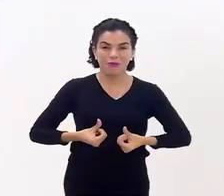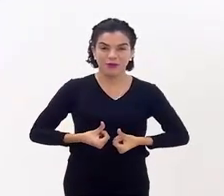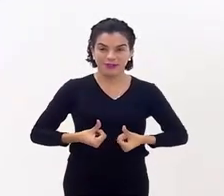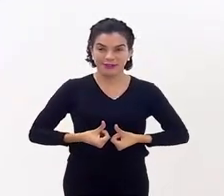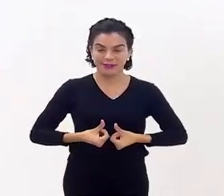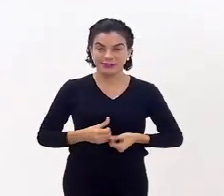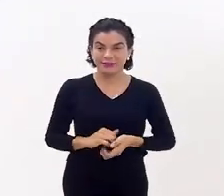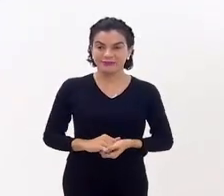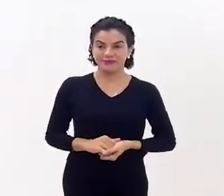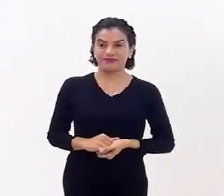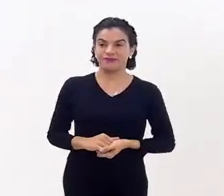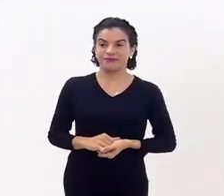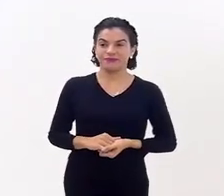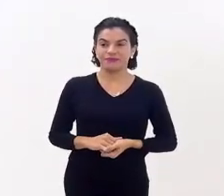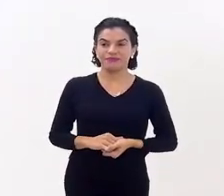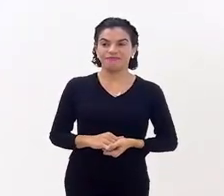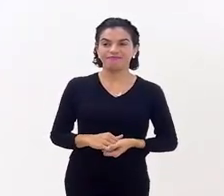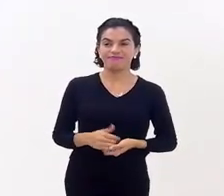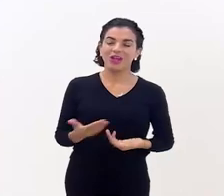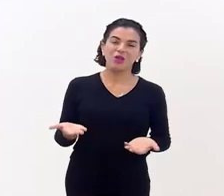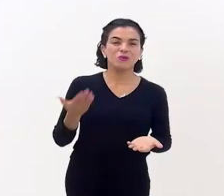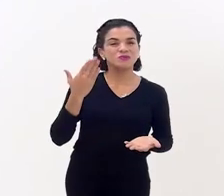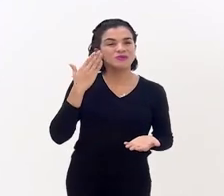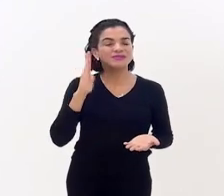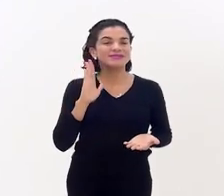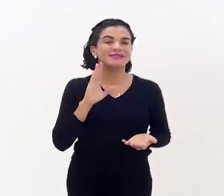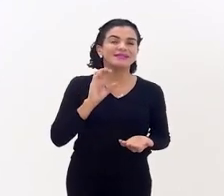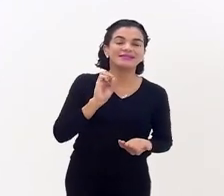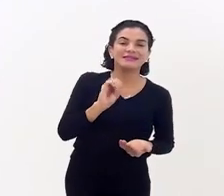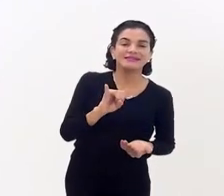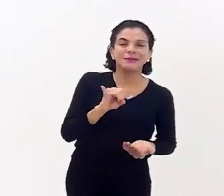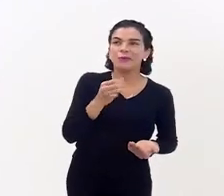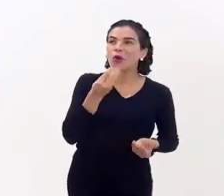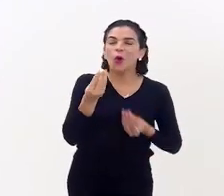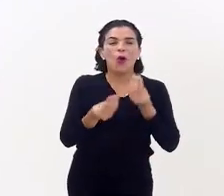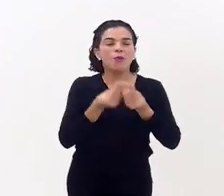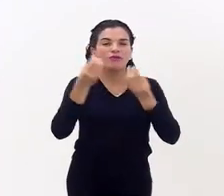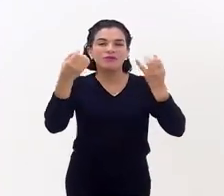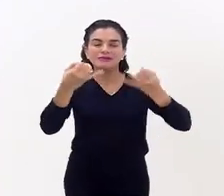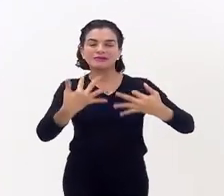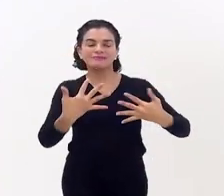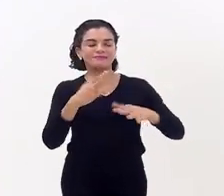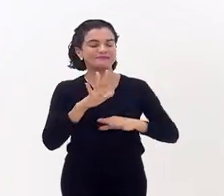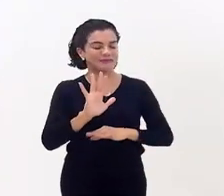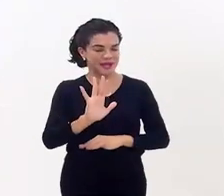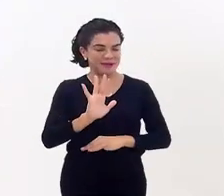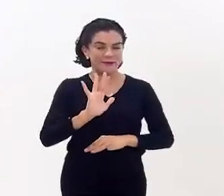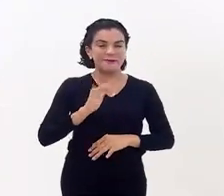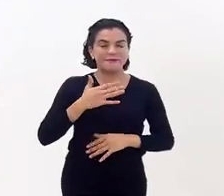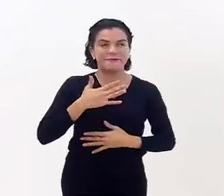Vocês se, como eu vou dizer, vocês se